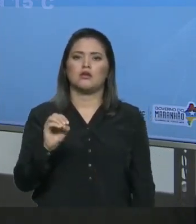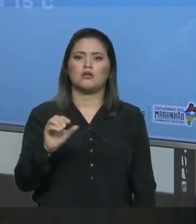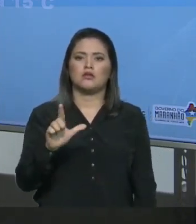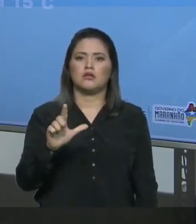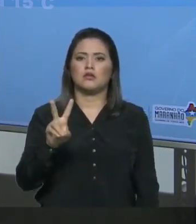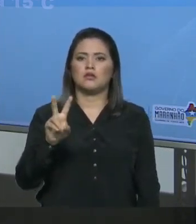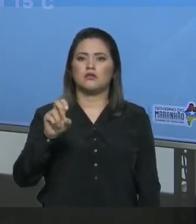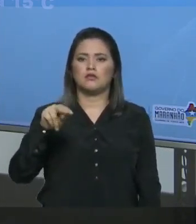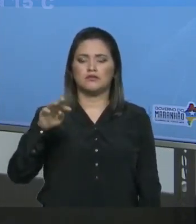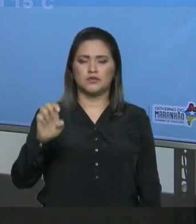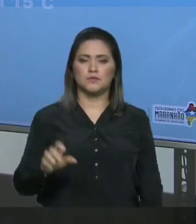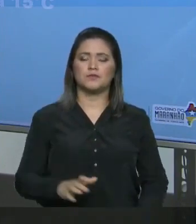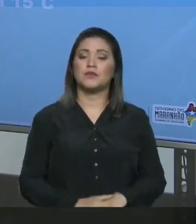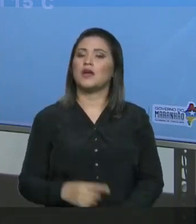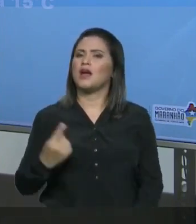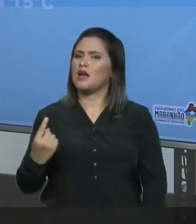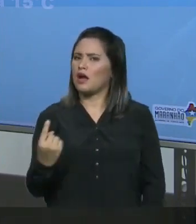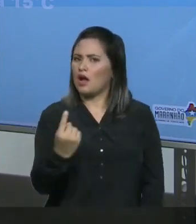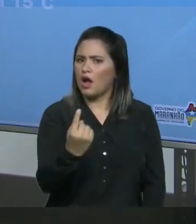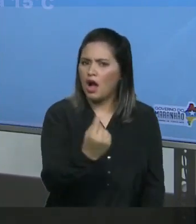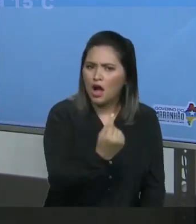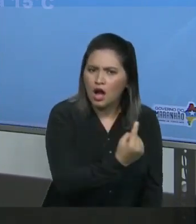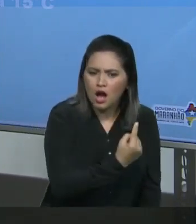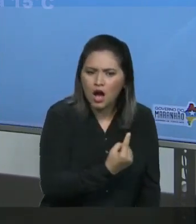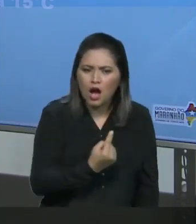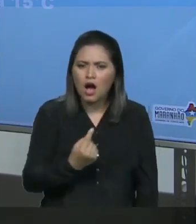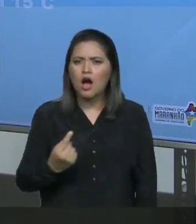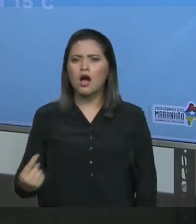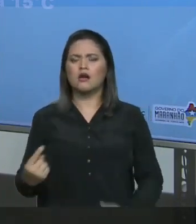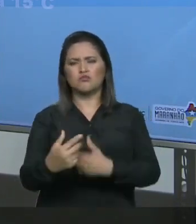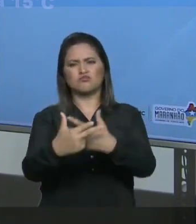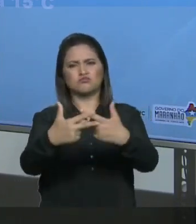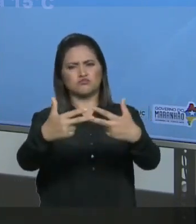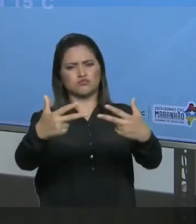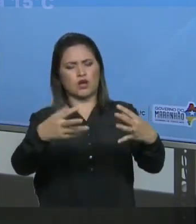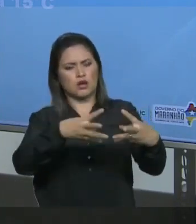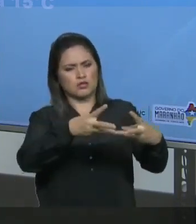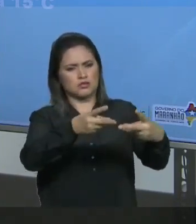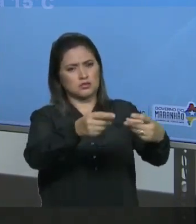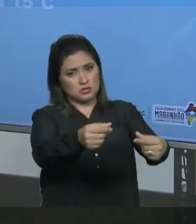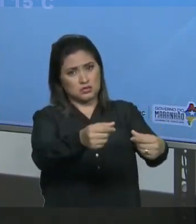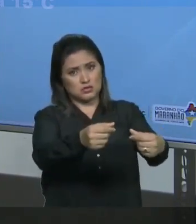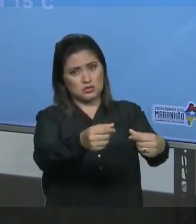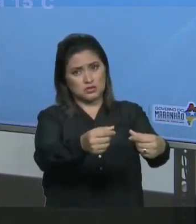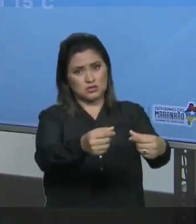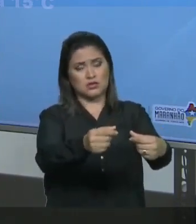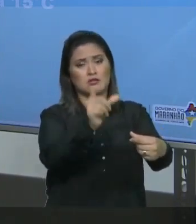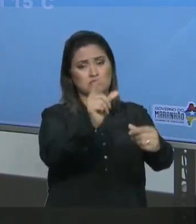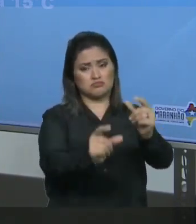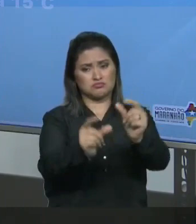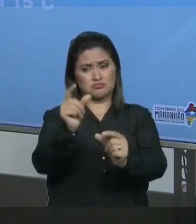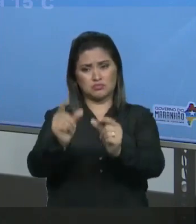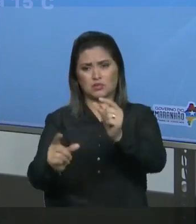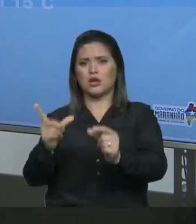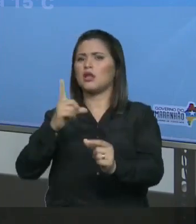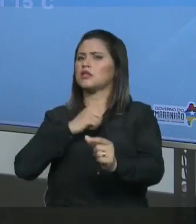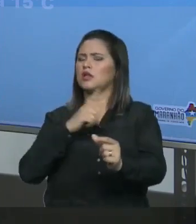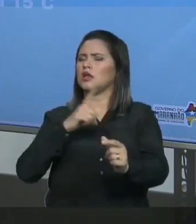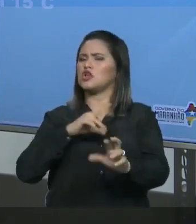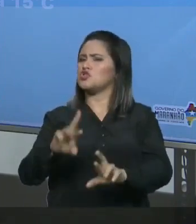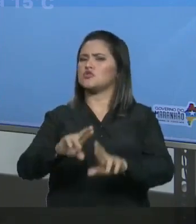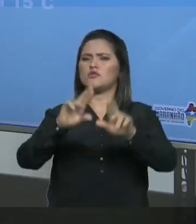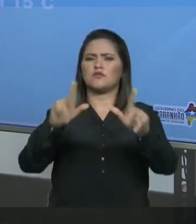açúcar, soda cáustica Bicarbonato de sódio Cada soluto Tem o seu coeficiente de